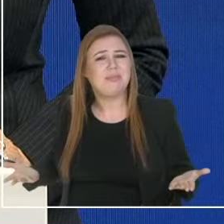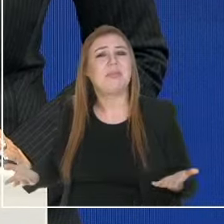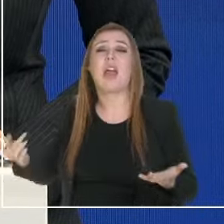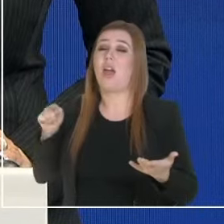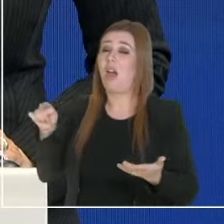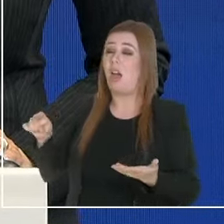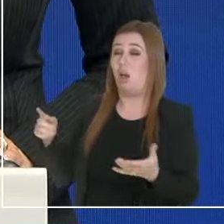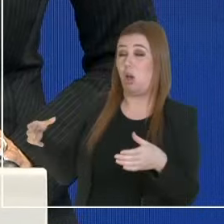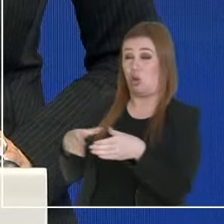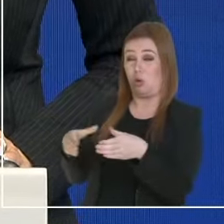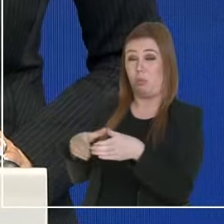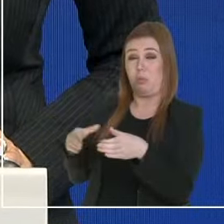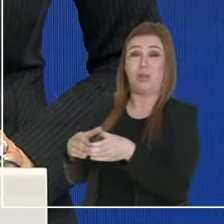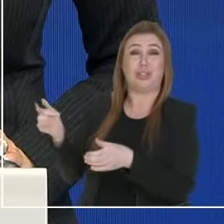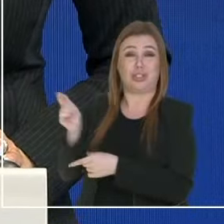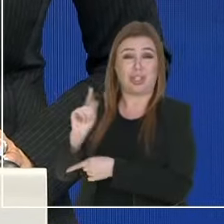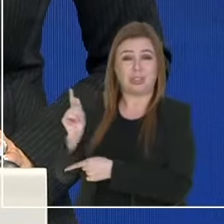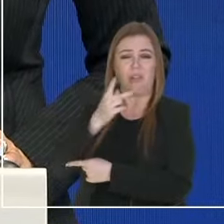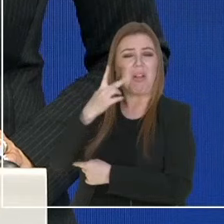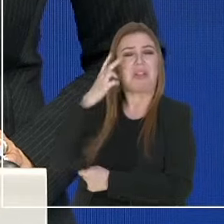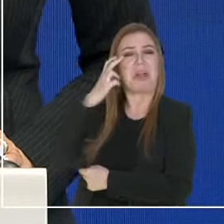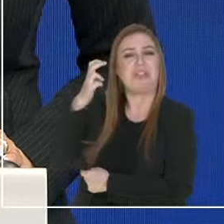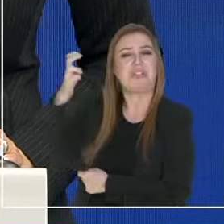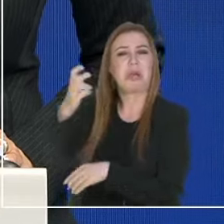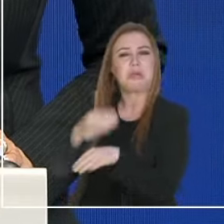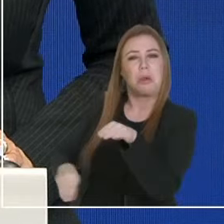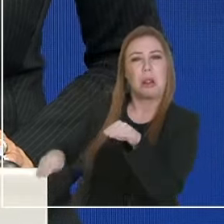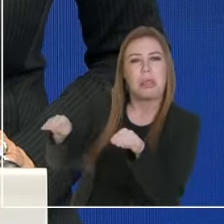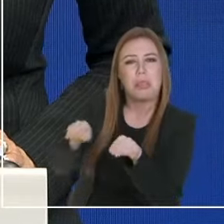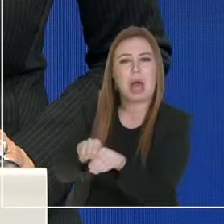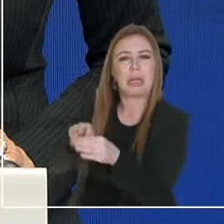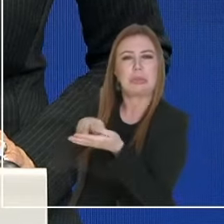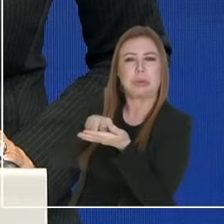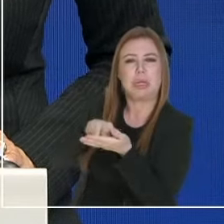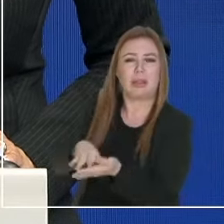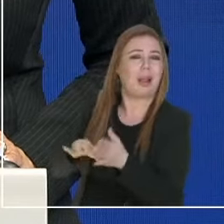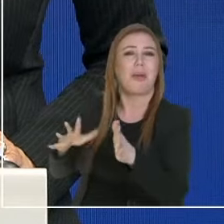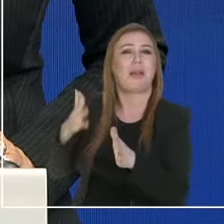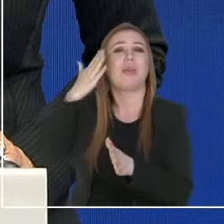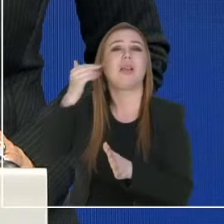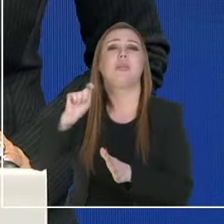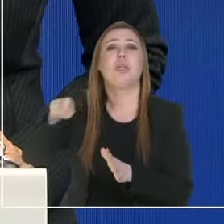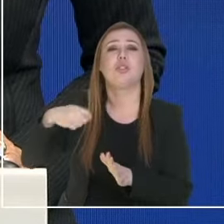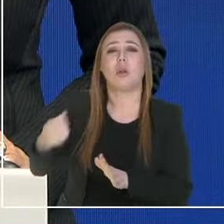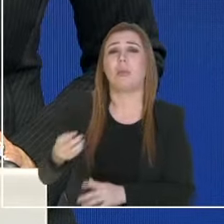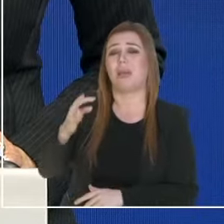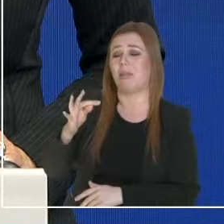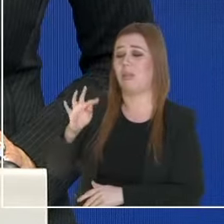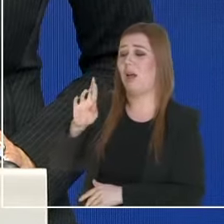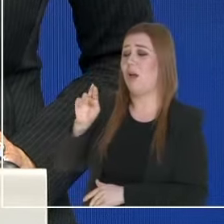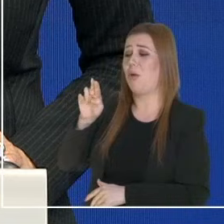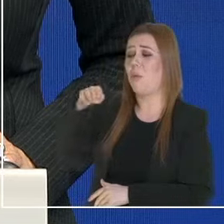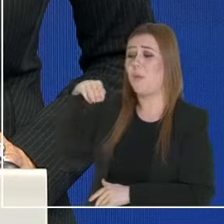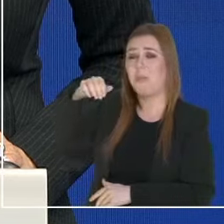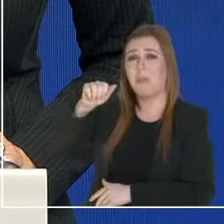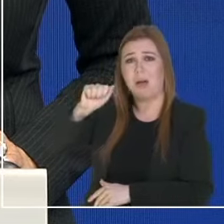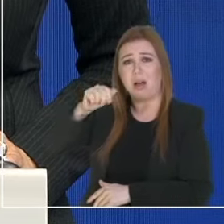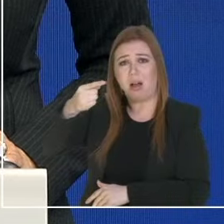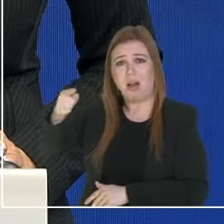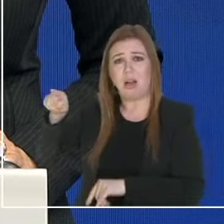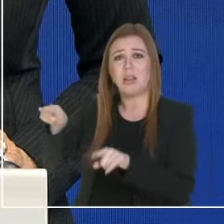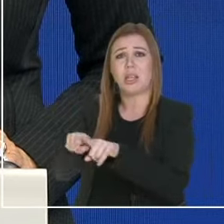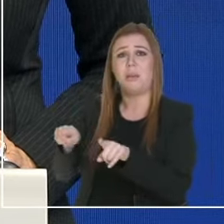sustentável, ser tão inteligente, ser tão igualitária, não ouviu os moradores do Tarumã nem do seminário quando foi lá e cortou todas